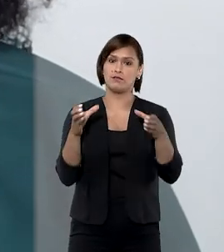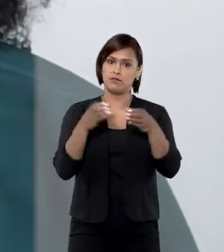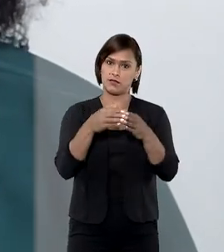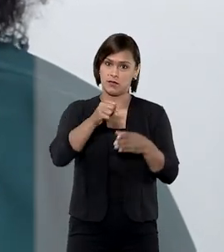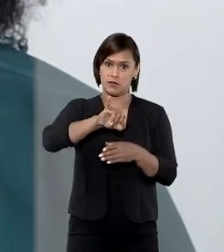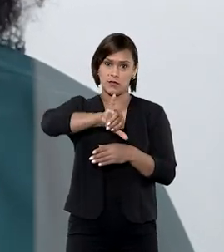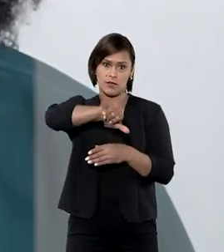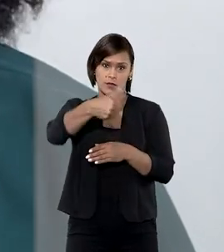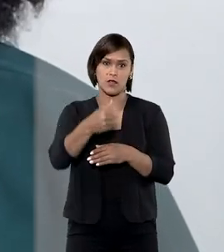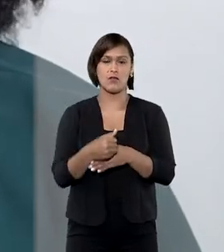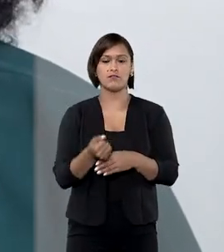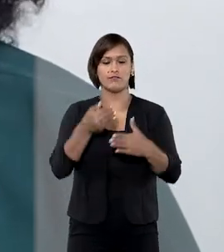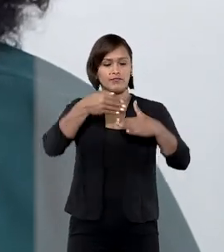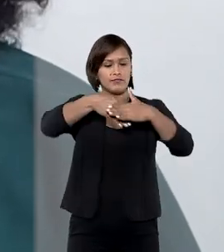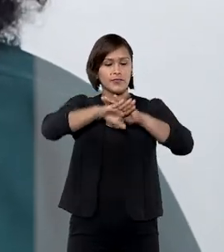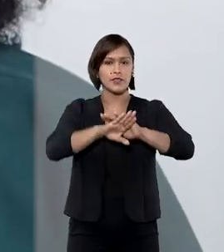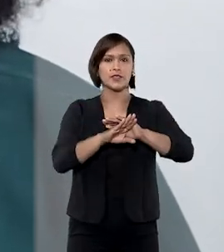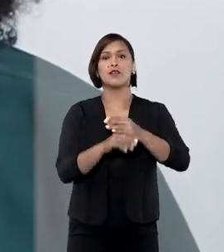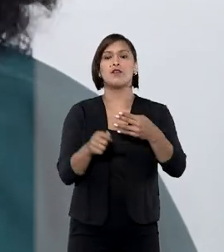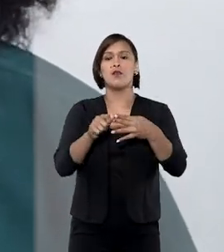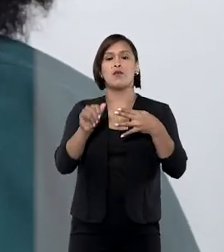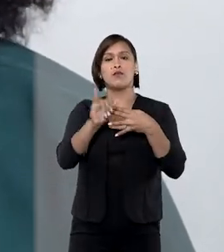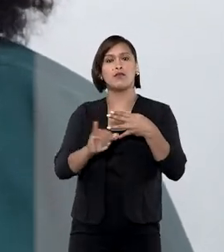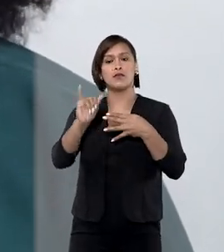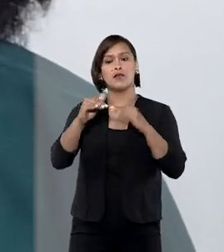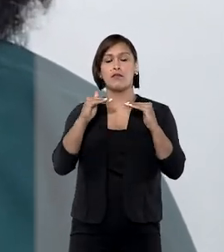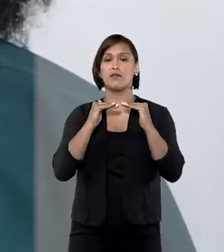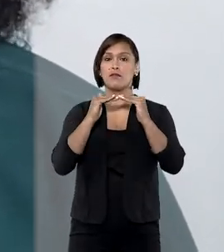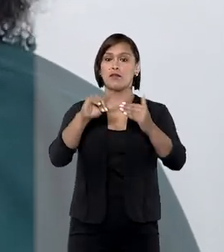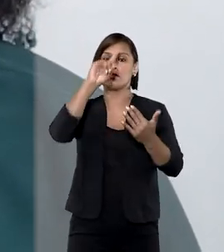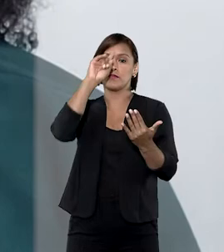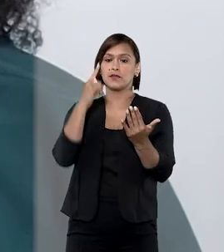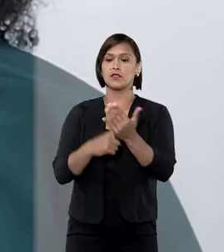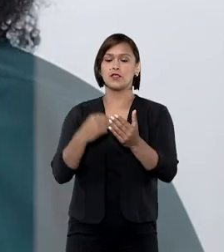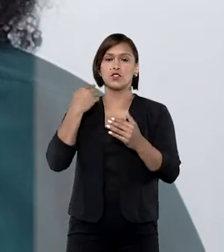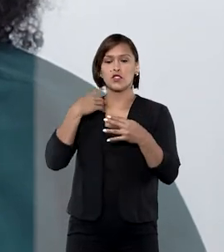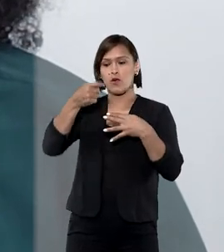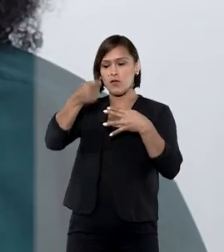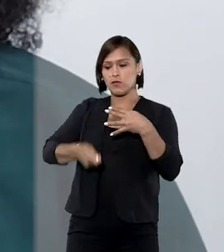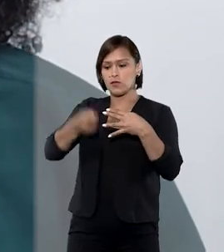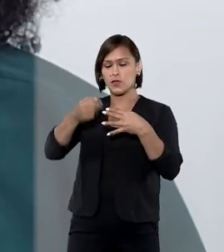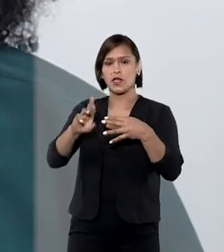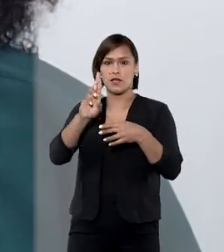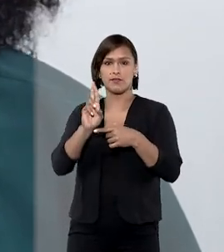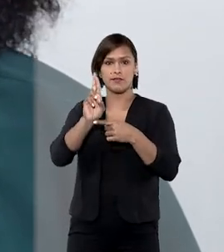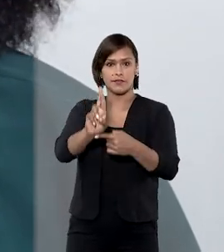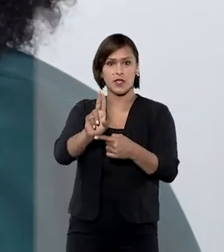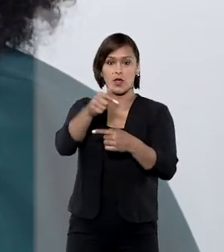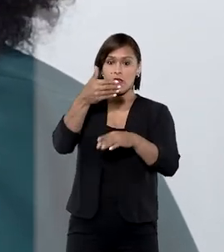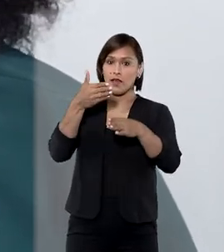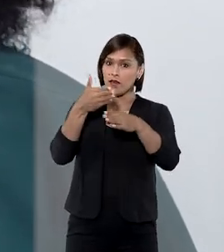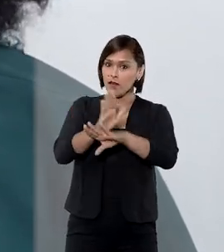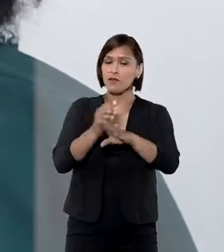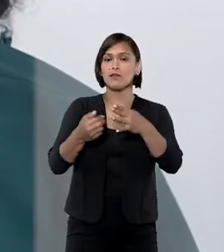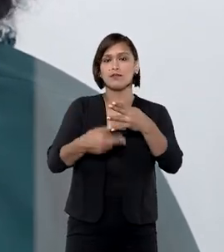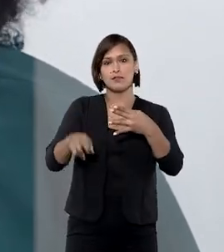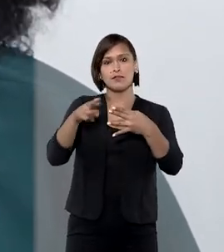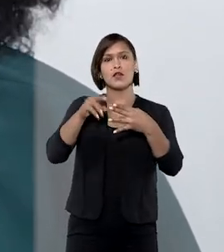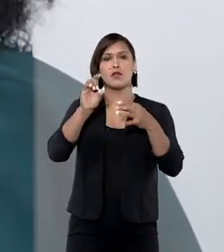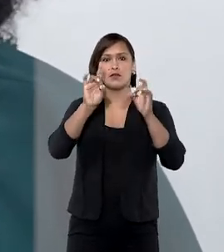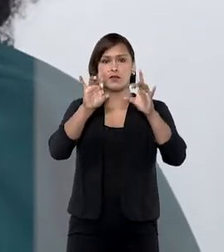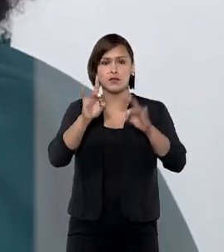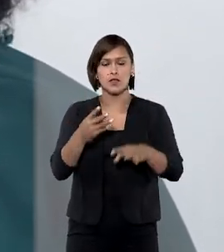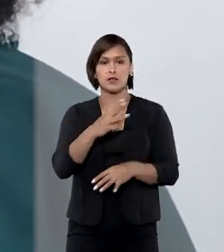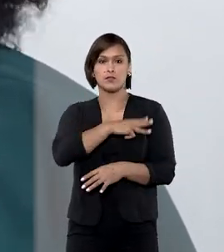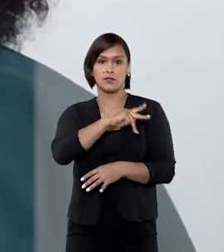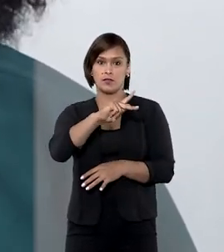Tribunal de Justiça indeferiu o agrávio interno e manteve a decisão monocrática do relator do caso, que deu provimento ao recurso especial